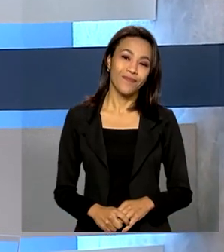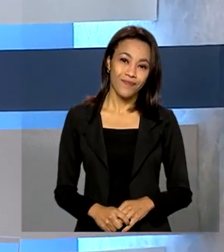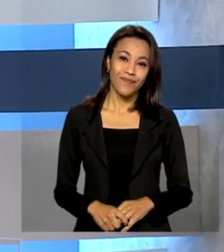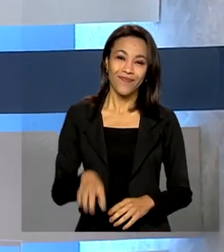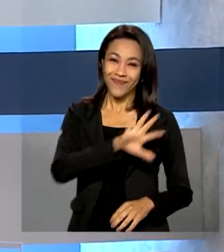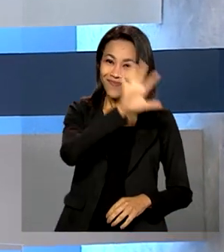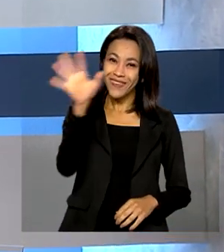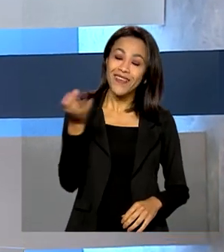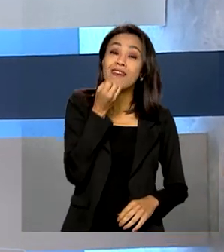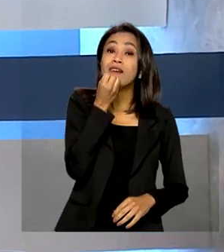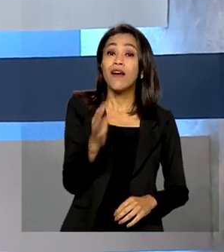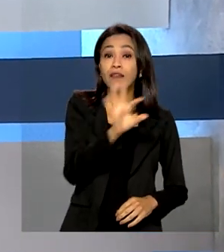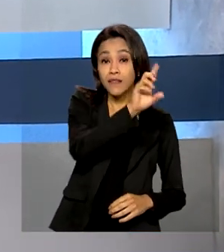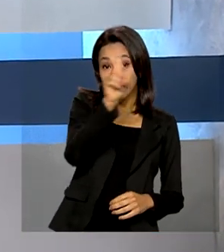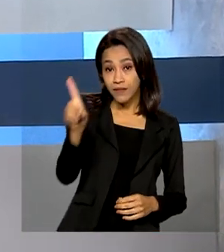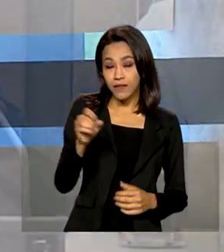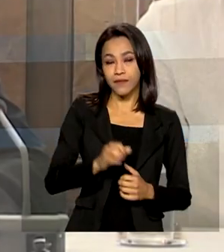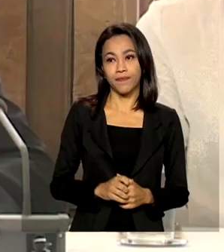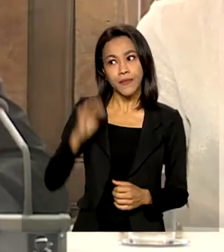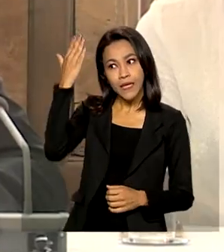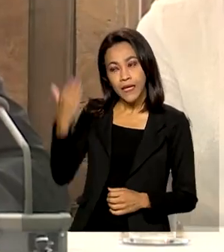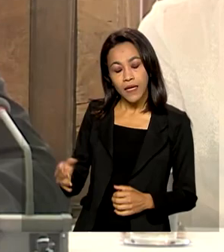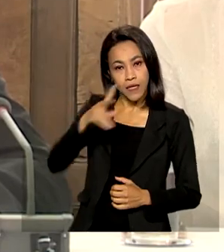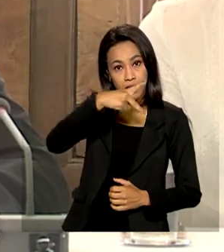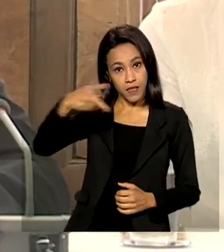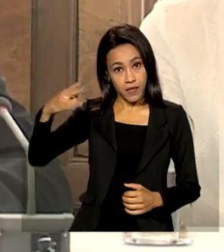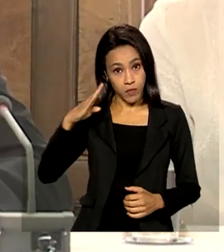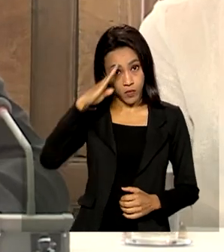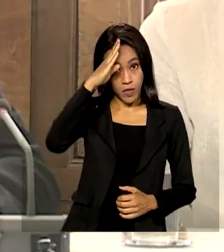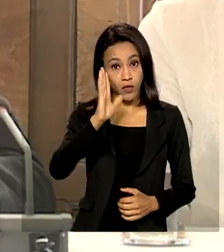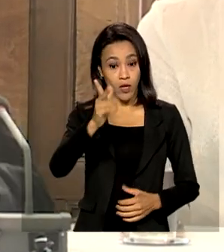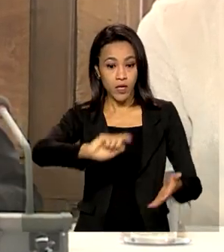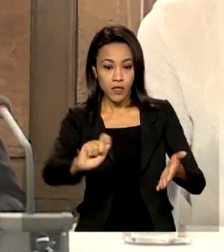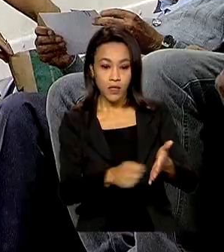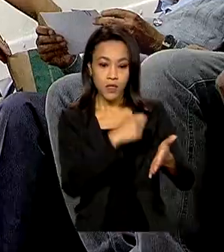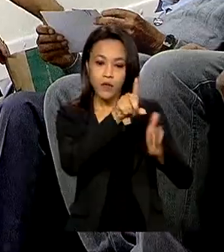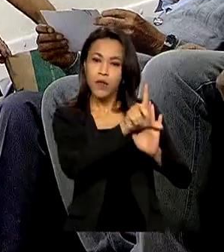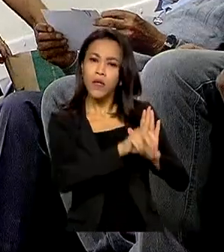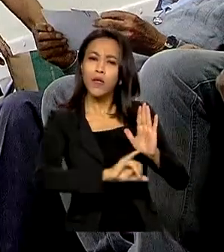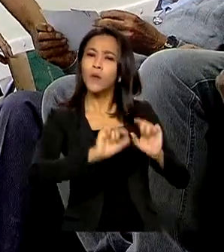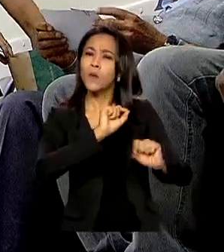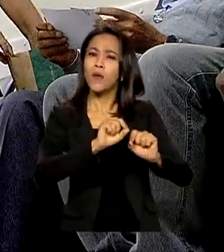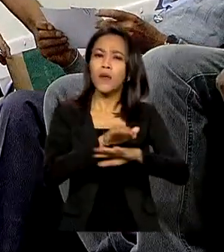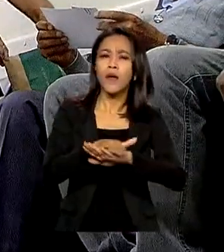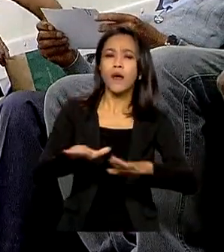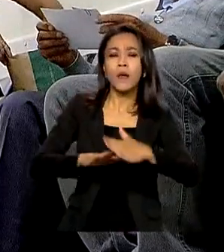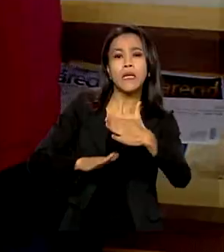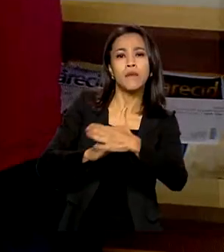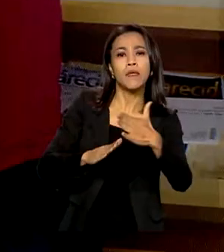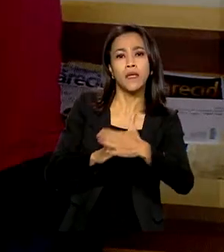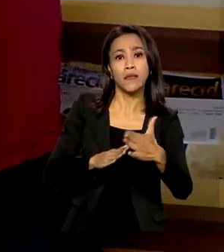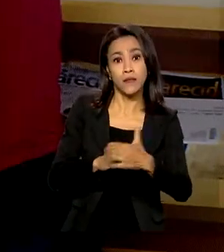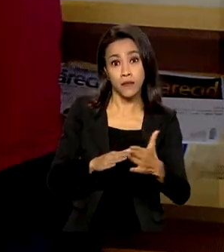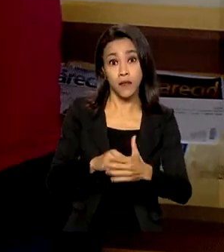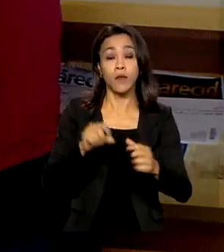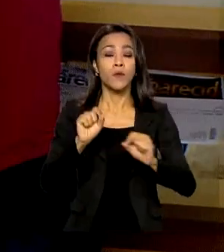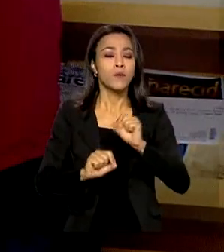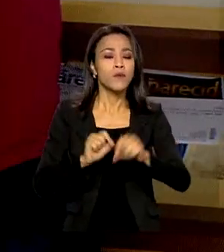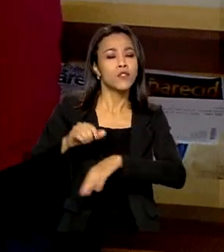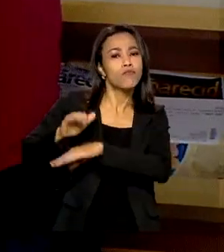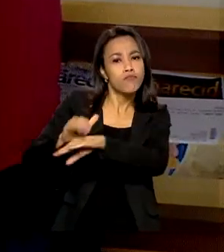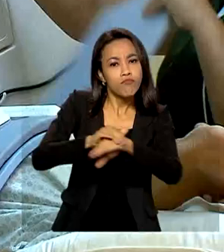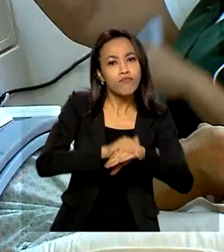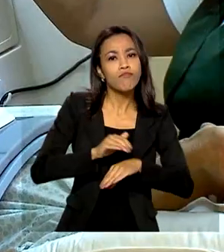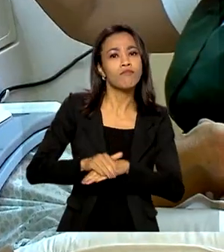Olá, bom dia! Presidente Jair Bolsonaro sanciona lei que acaba com limitação de procedimentos cobertos